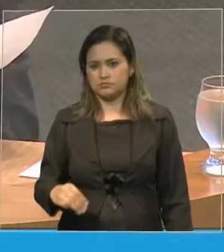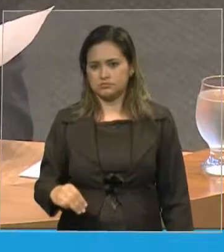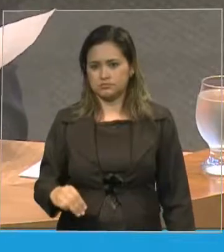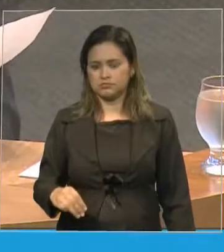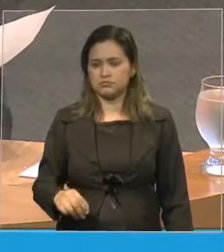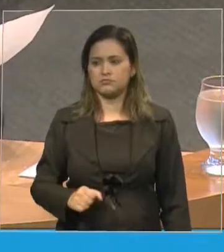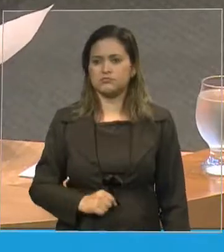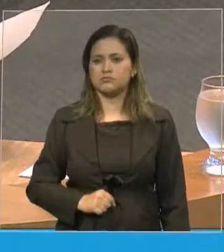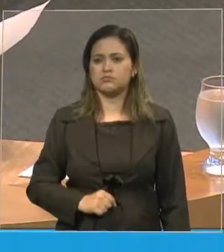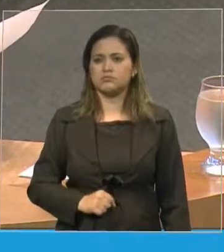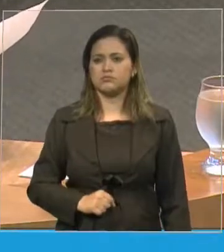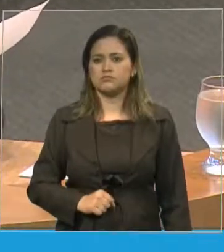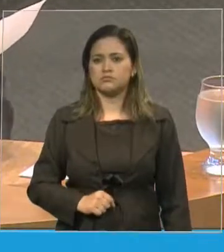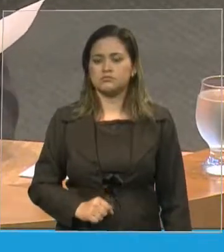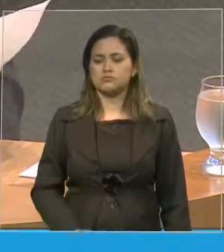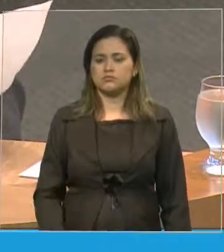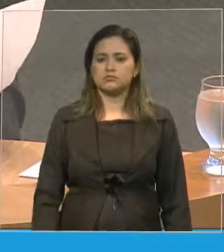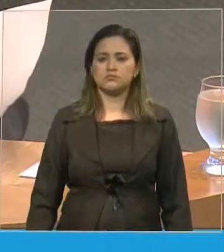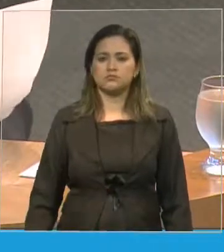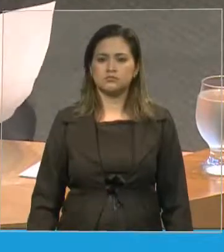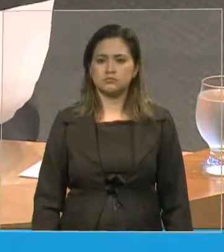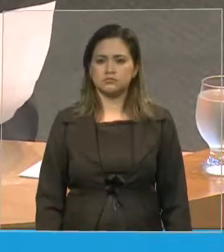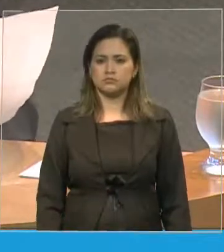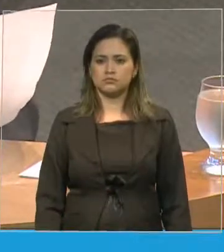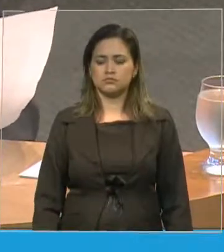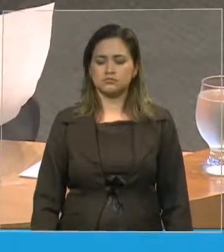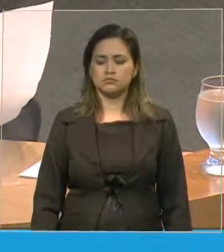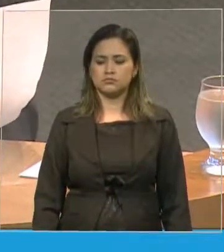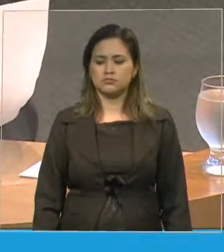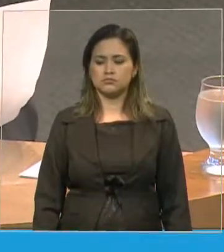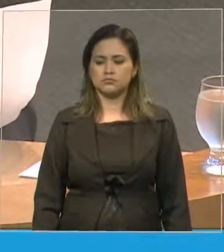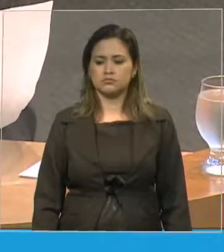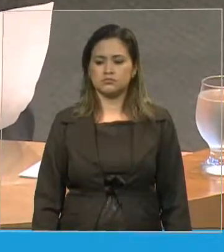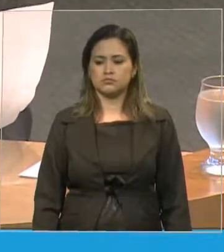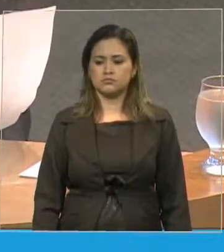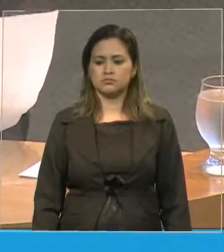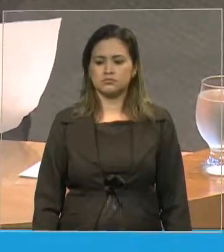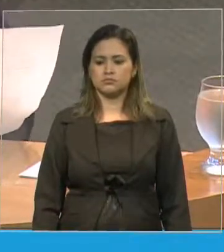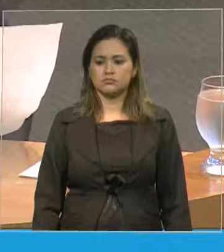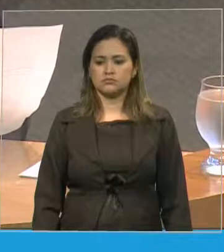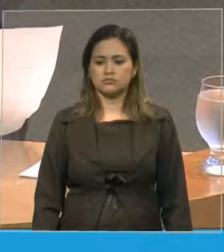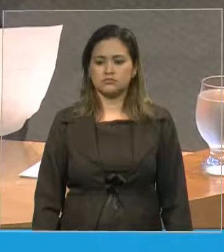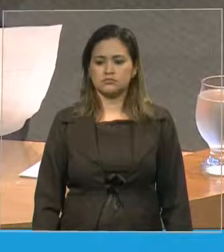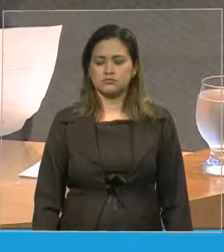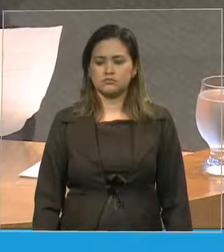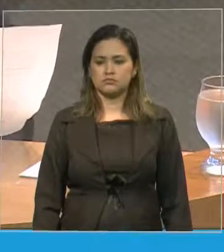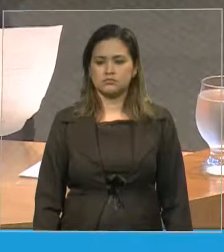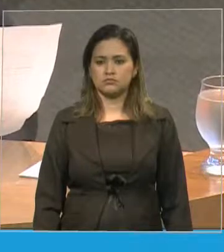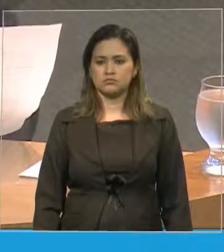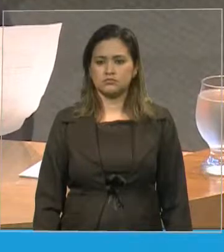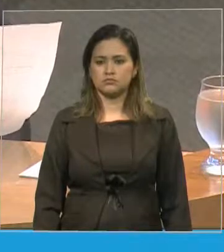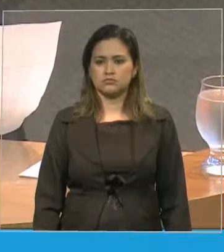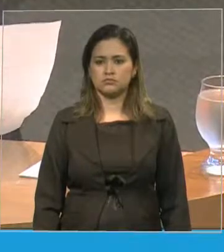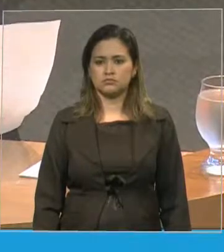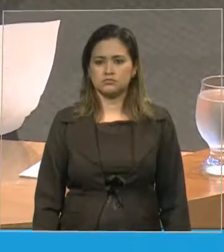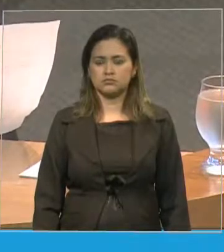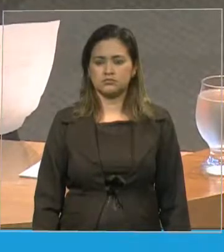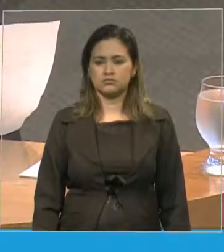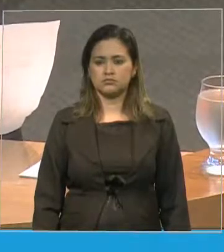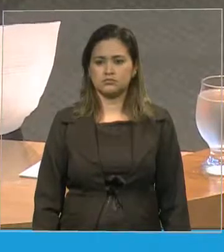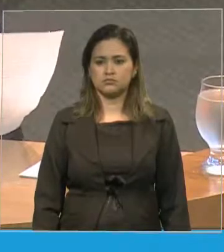pedir que ajudássemos recitar a poesia, a grande poema